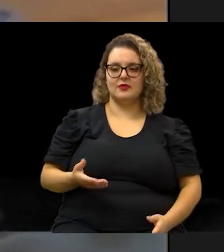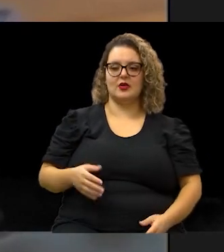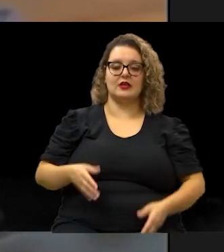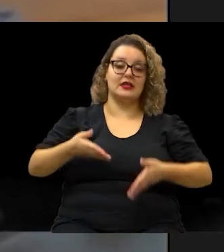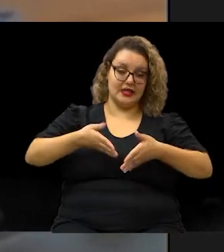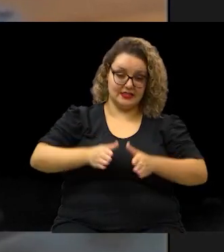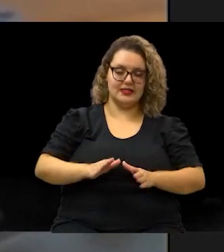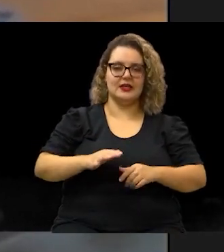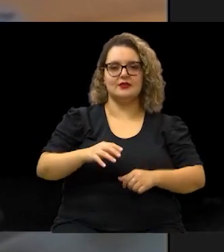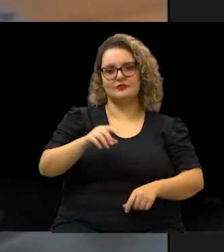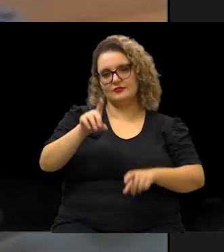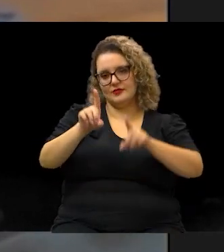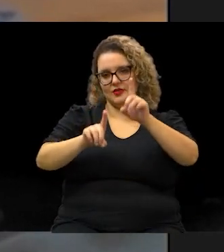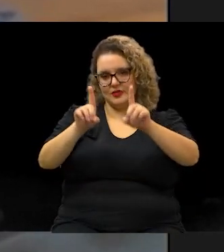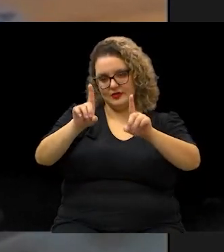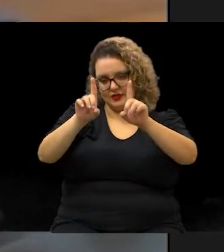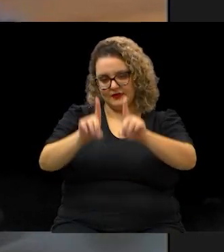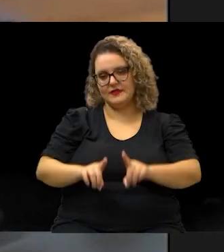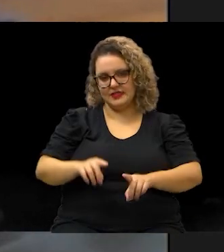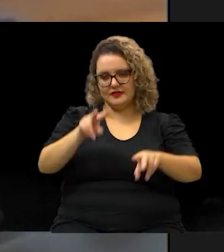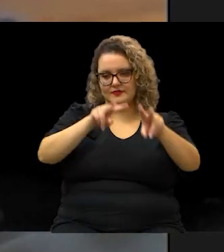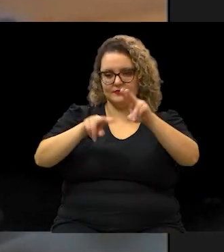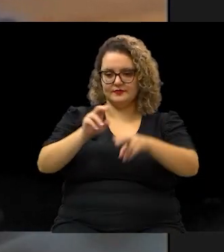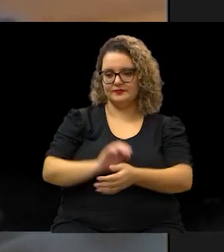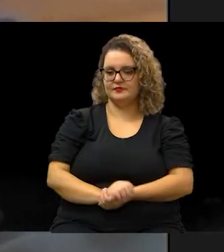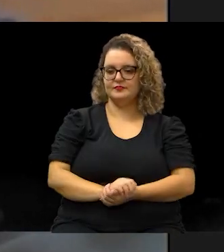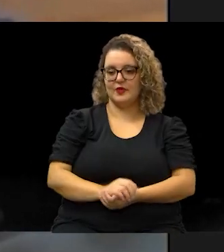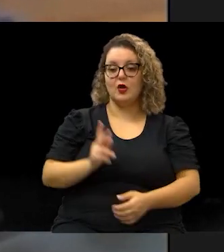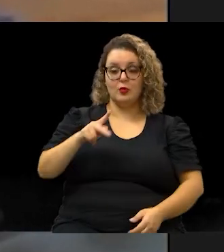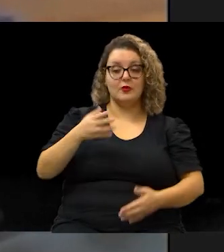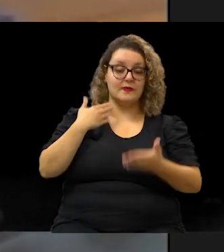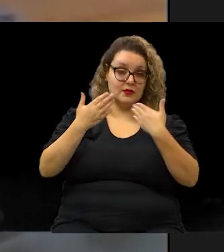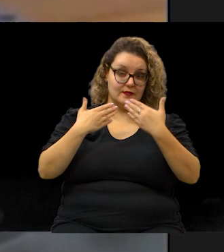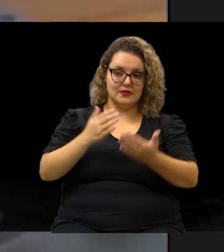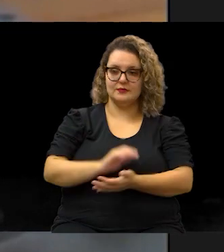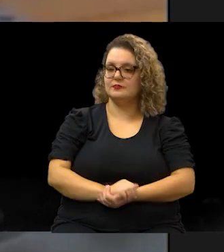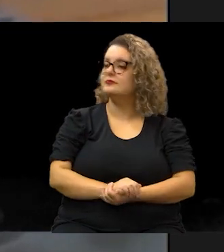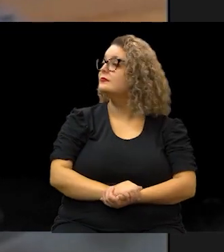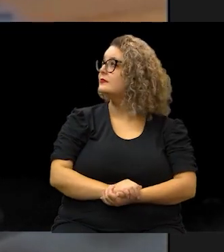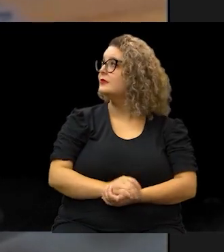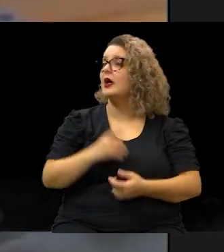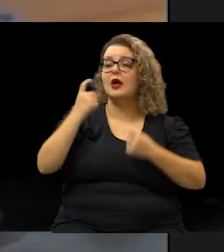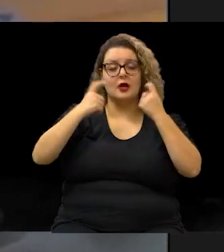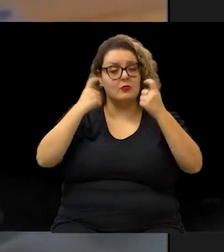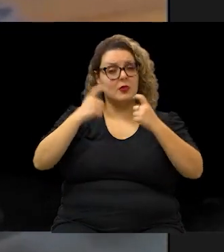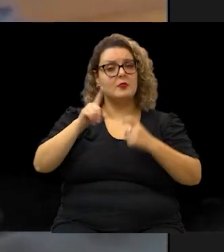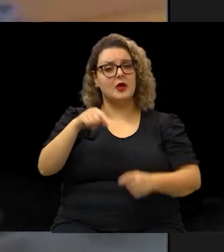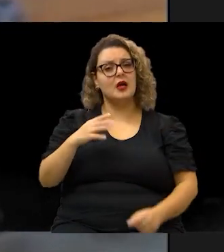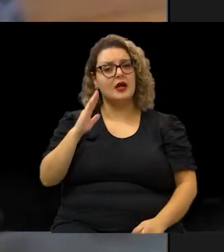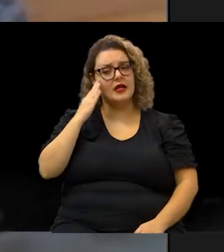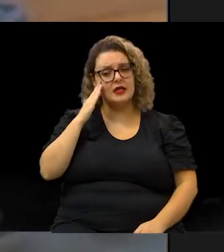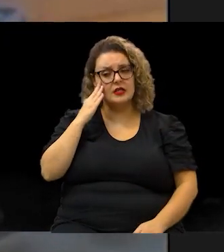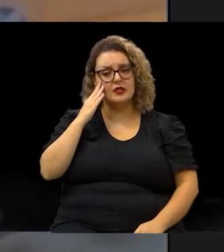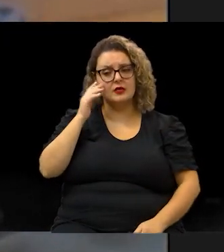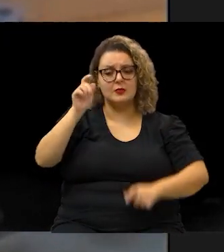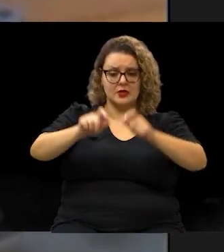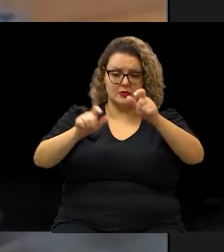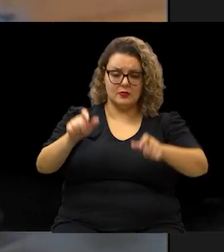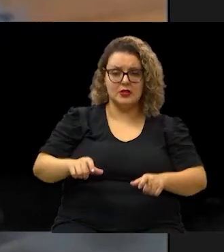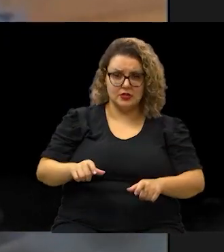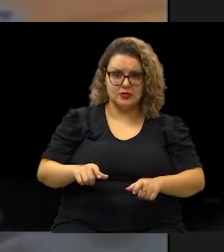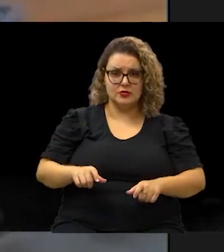falou sobre esse estudo. A preocupação é justamente tentar entender como é que esse cego que não tem referências